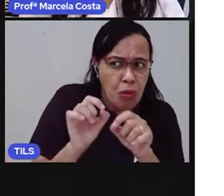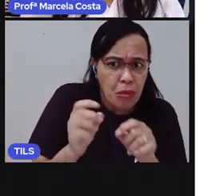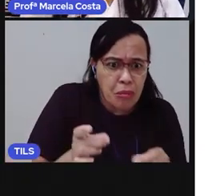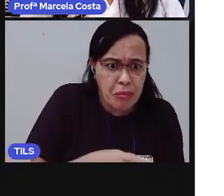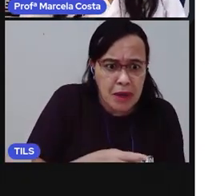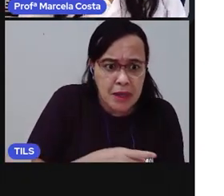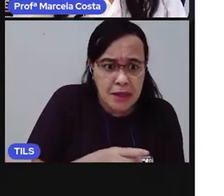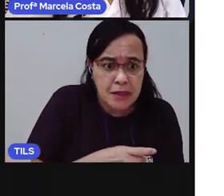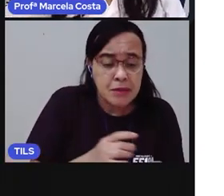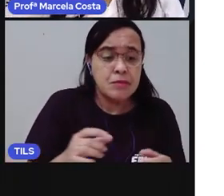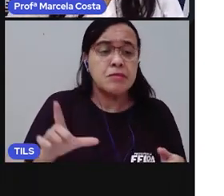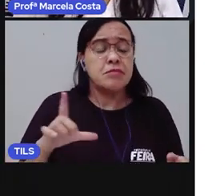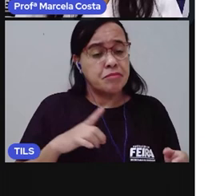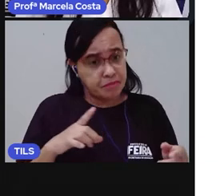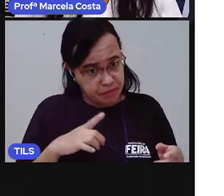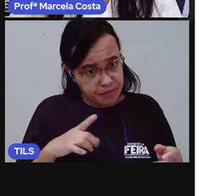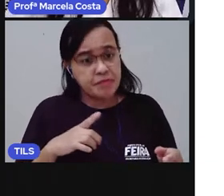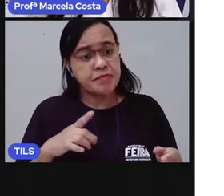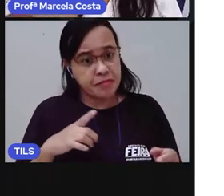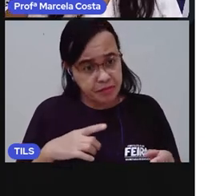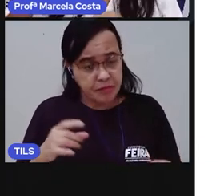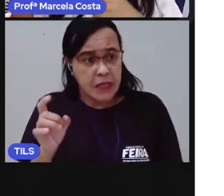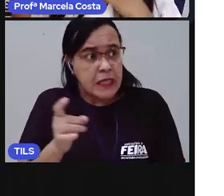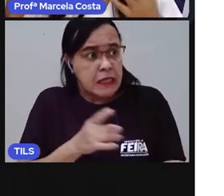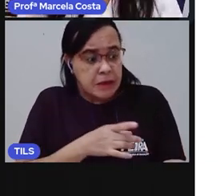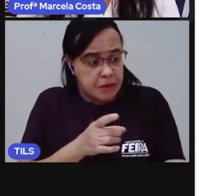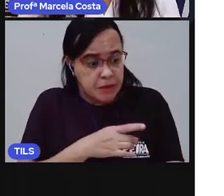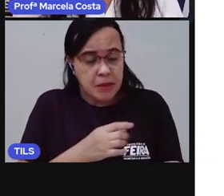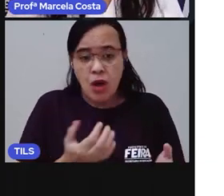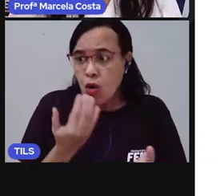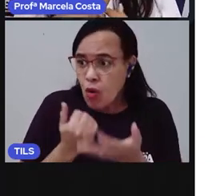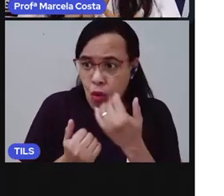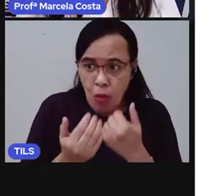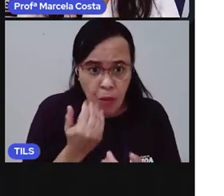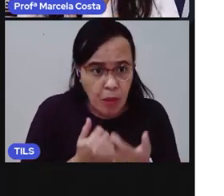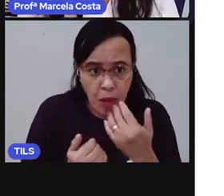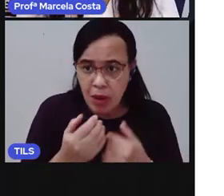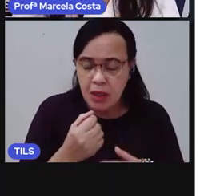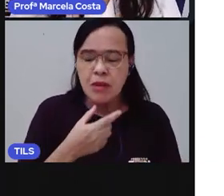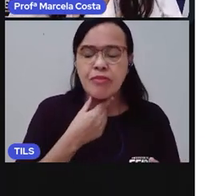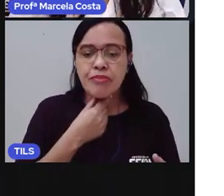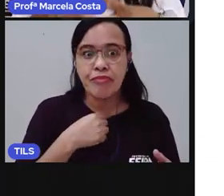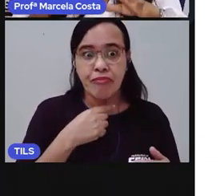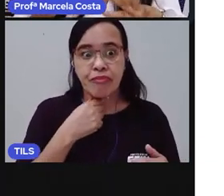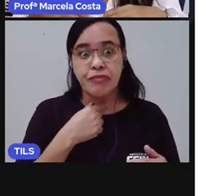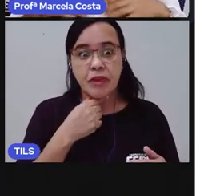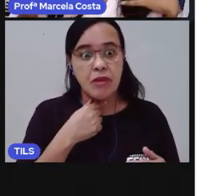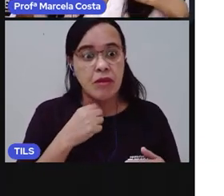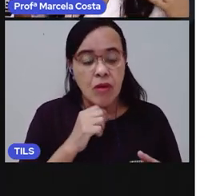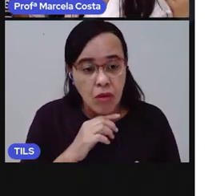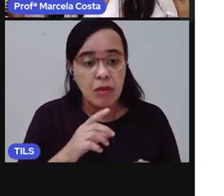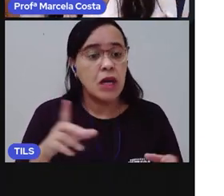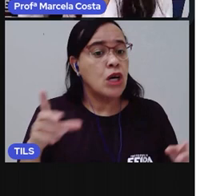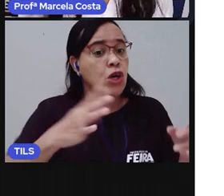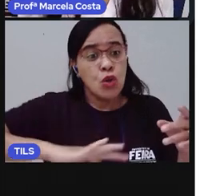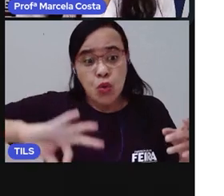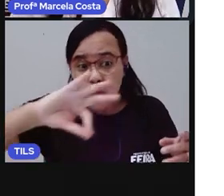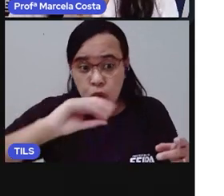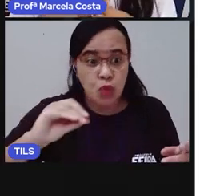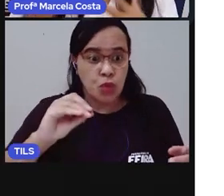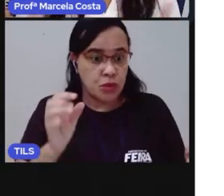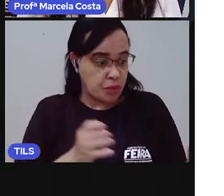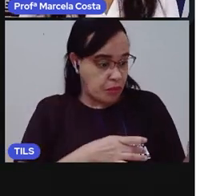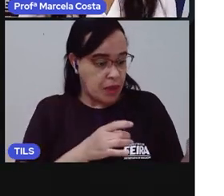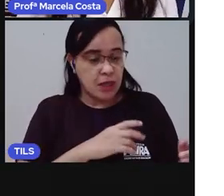pesadelo, tinha medo de comer e engasgar. Ela tinha medo até do vento